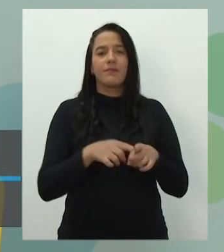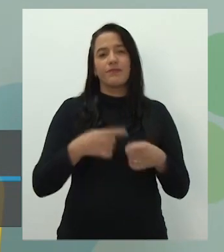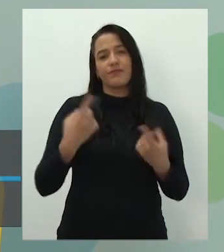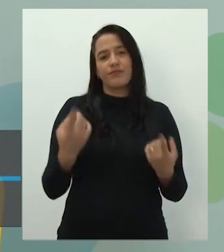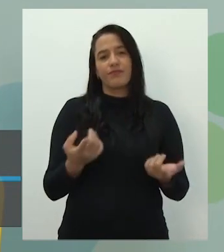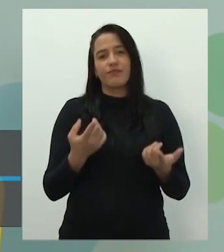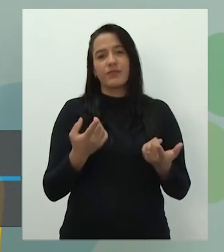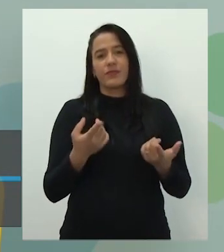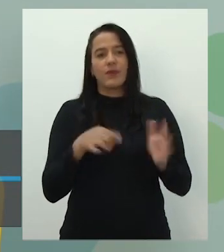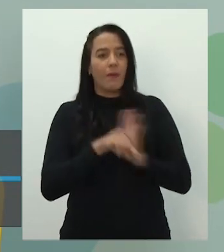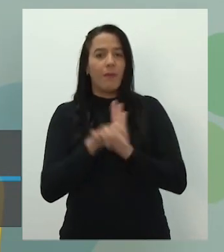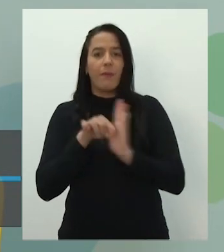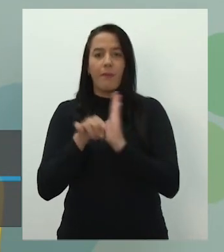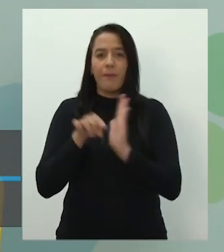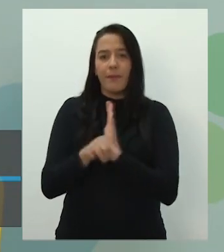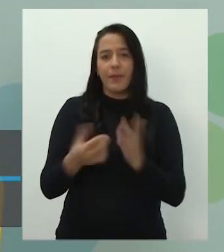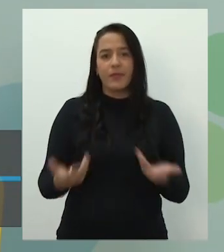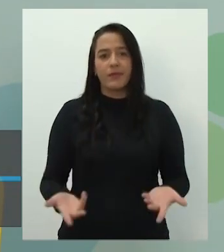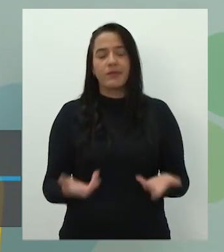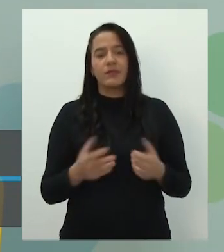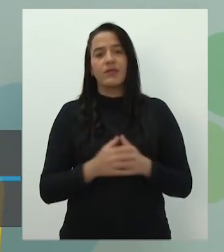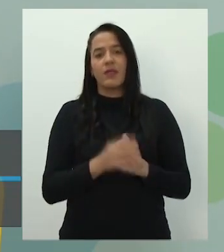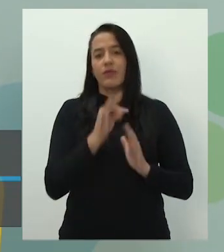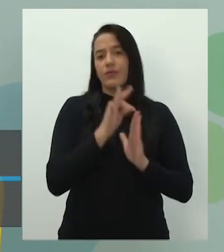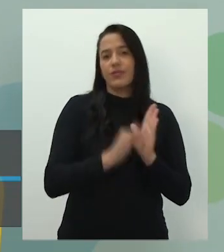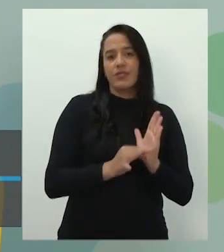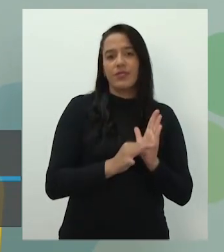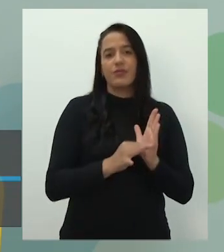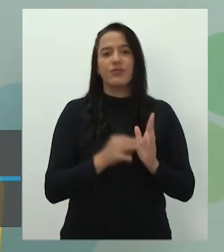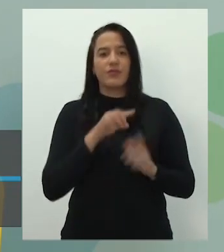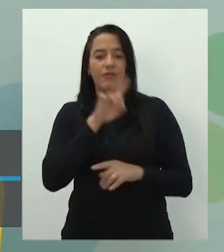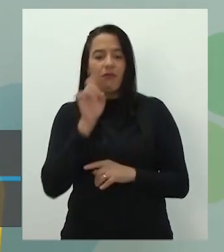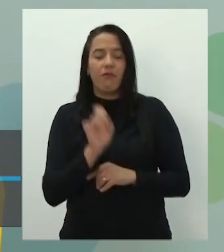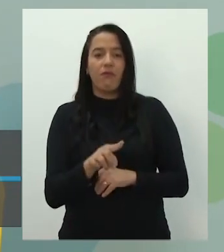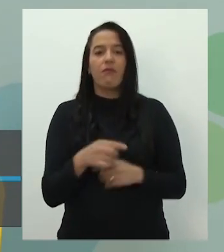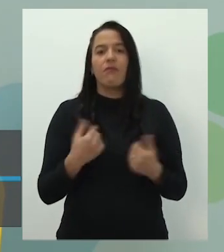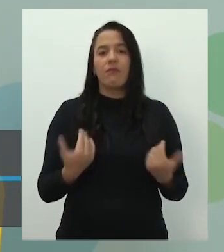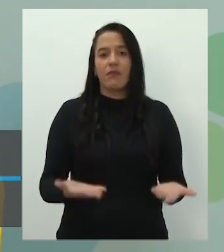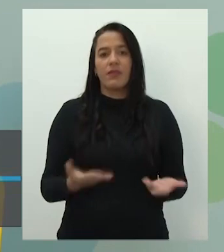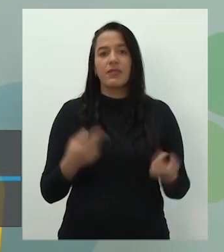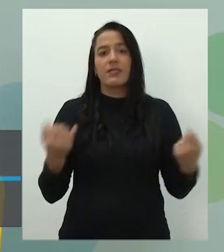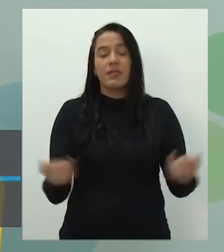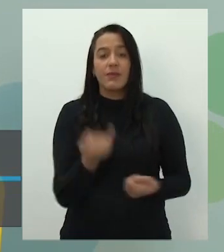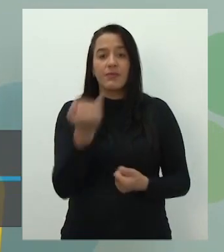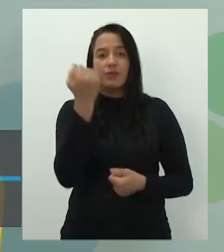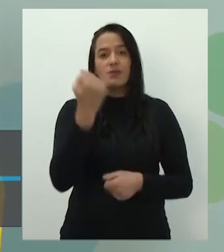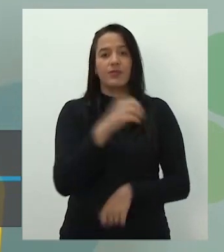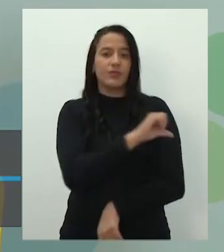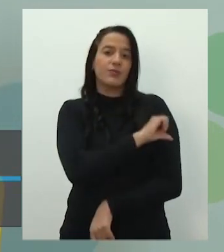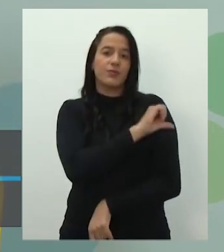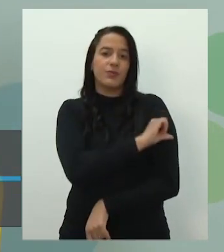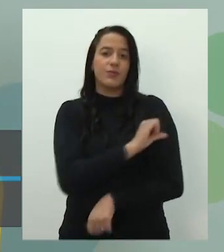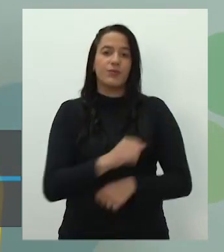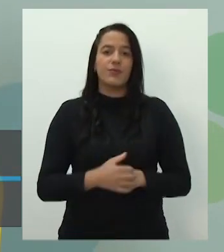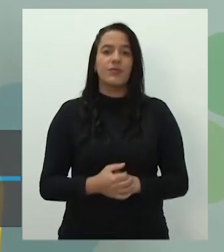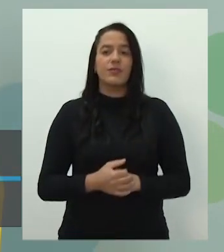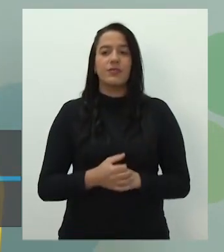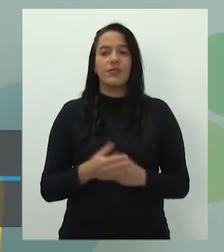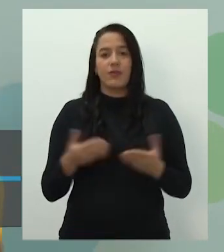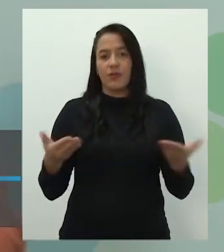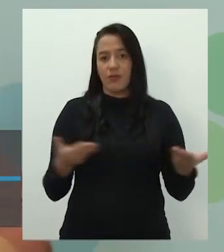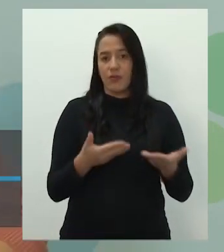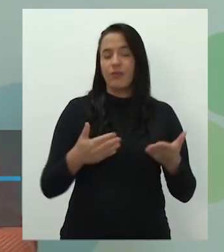professores sempre perguntam no chat, quando vocês vão falar dos textos argumentativos que são tão vigentes no nono ano? Logo menos, logo menos.